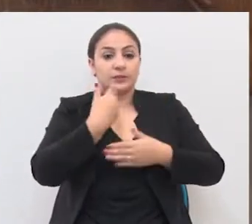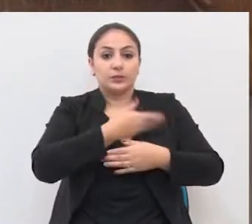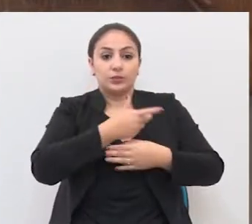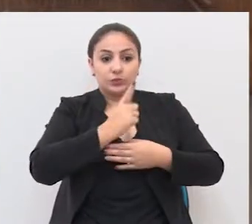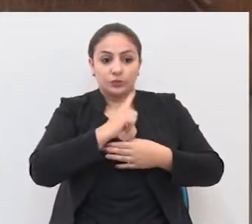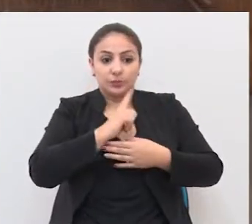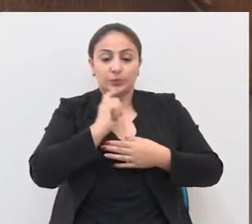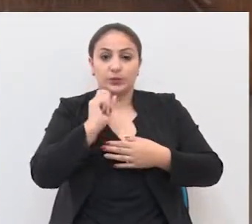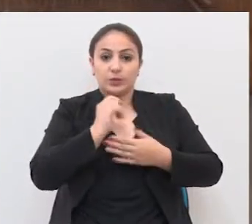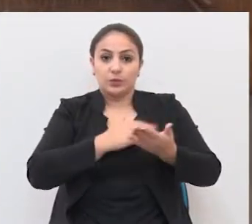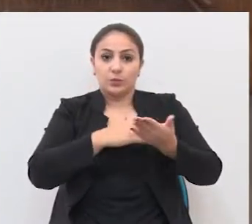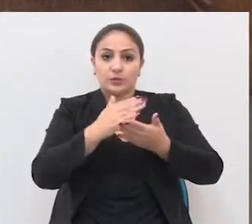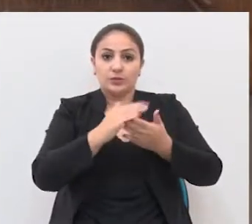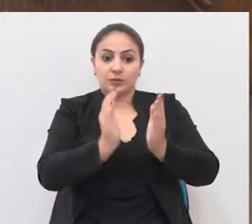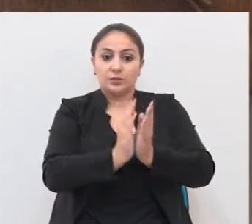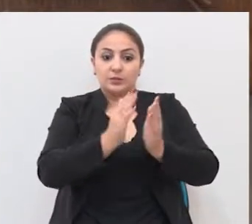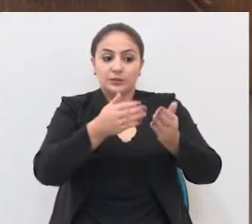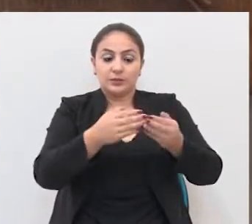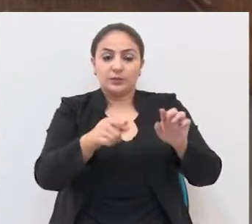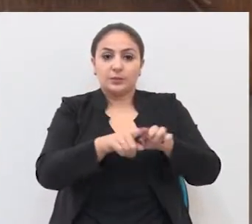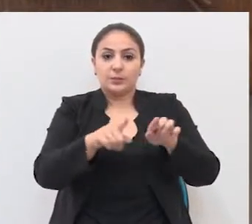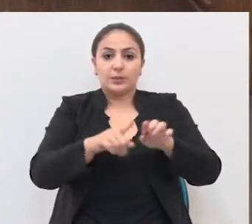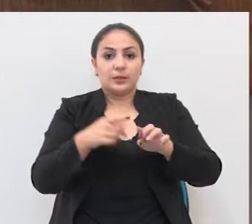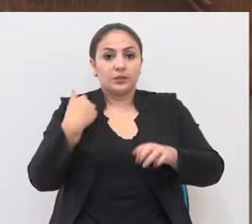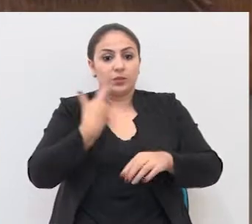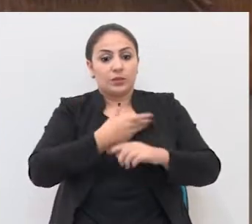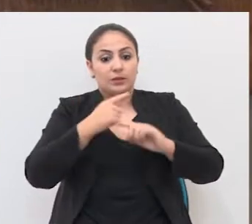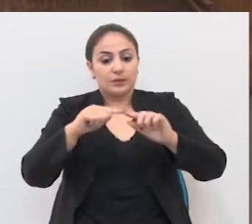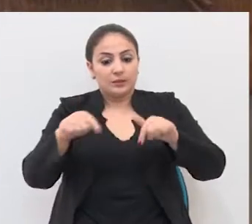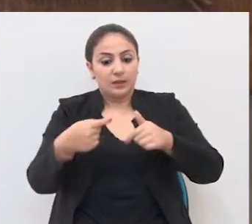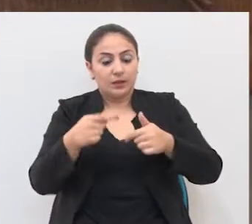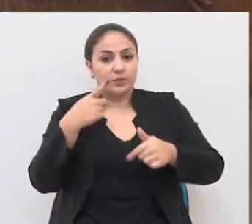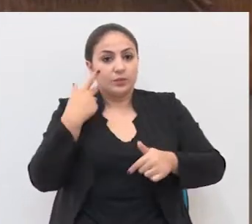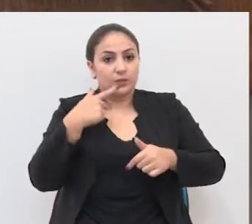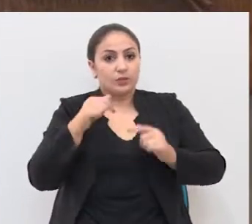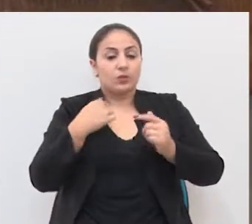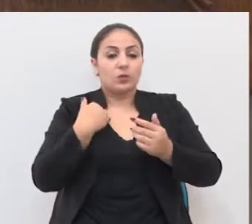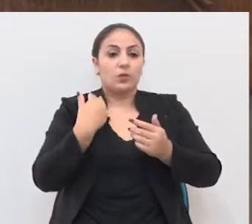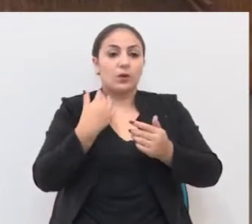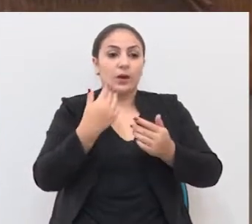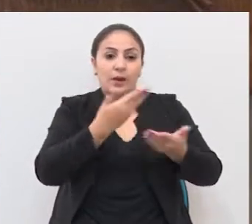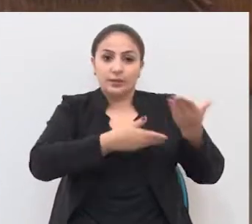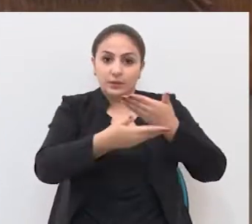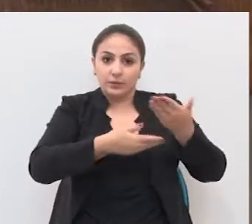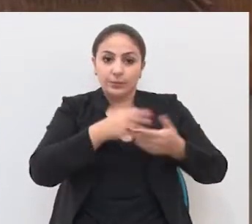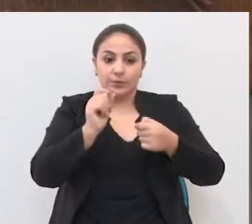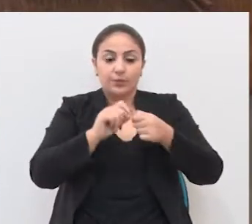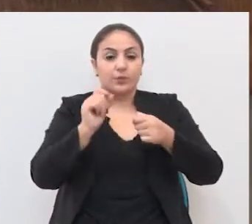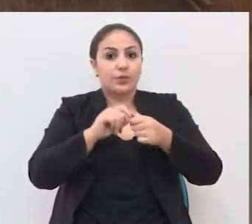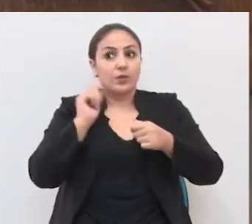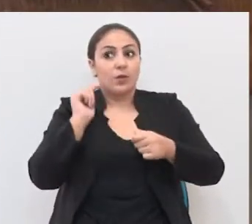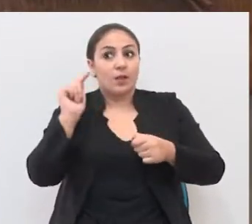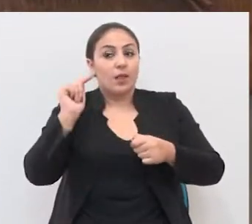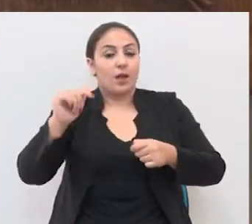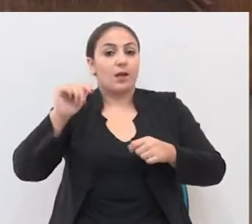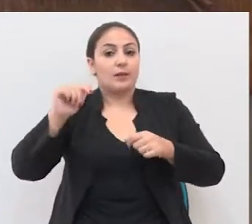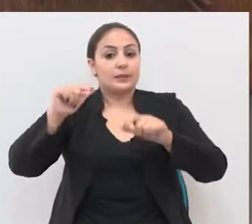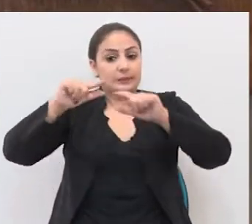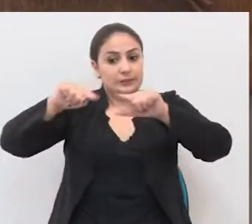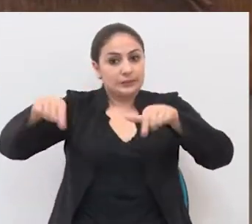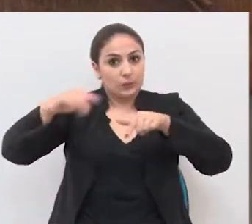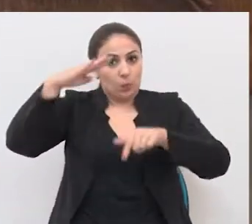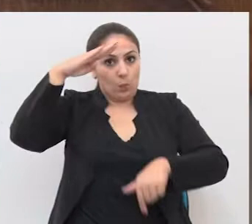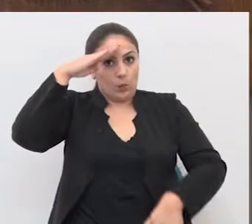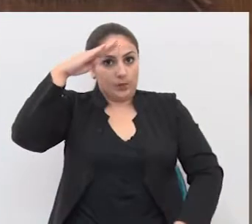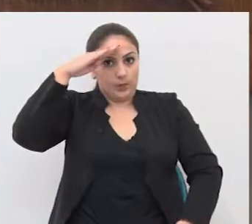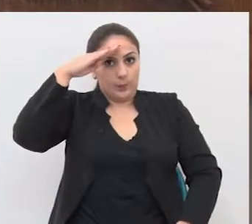Um avanço que a gente teve, que partiu da frente, partiu também do nosso gabinete, é a questão sobre o atendimento que era realizado lá no